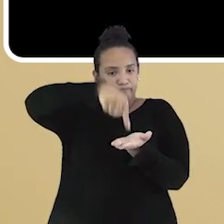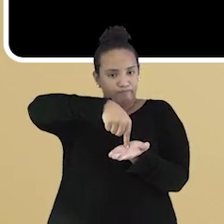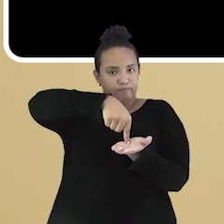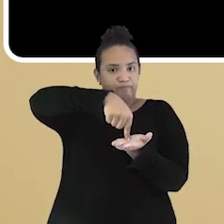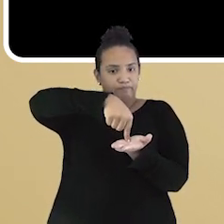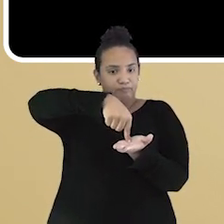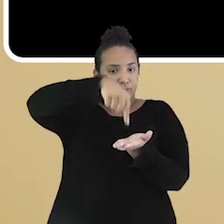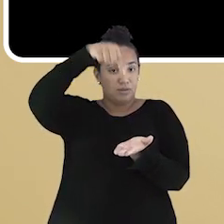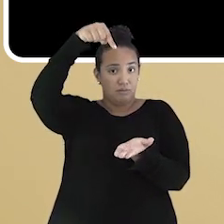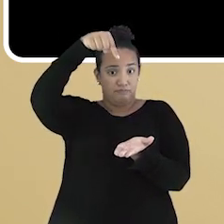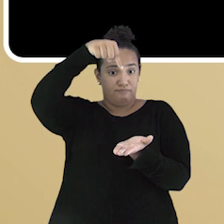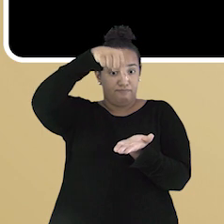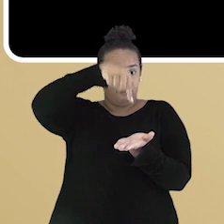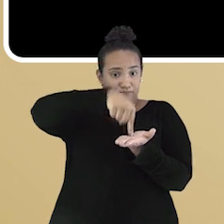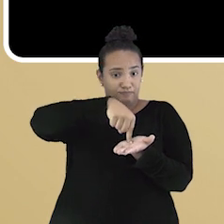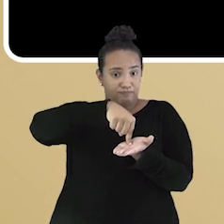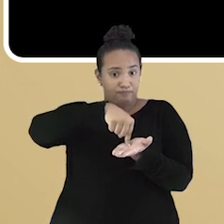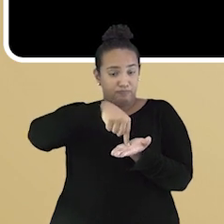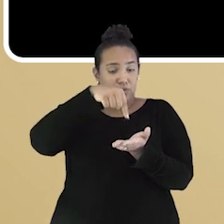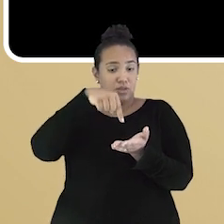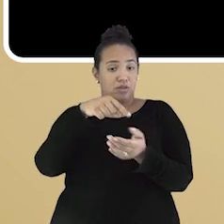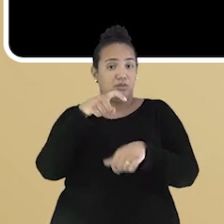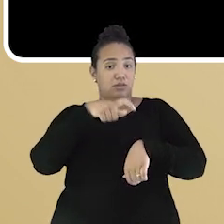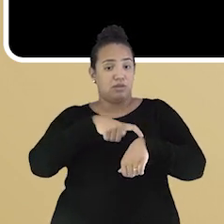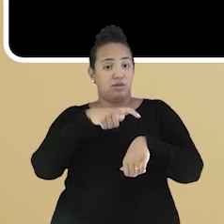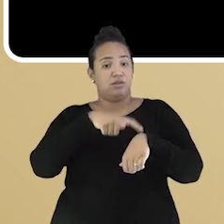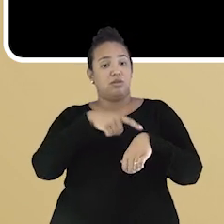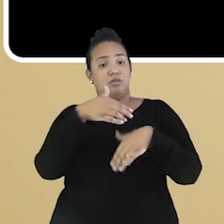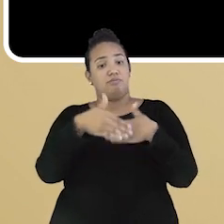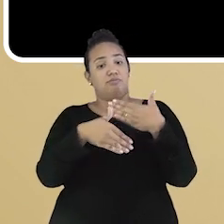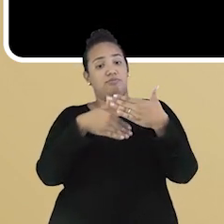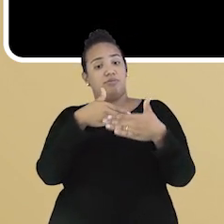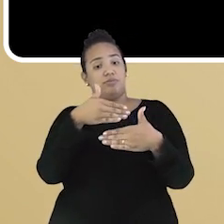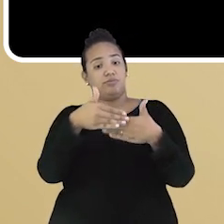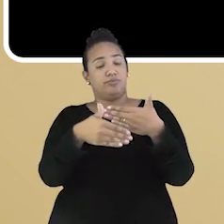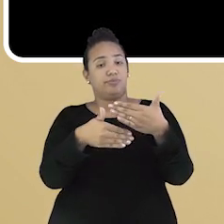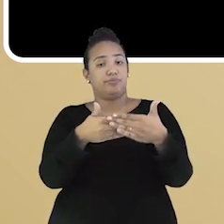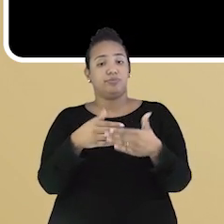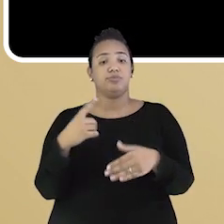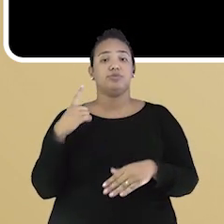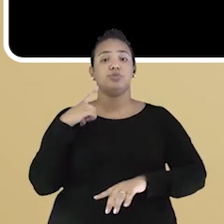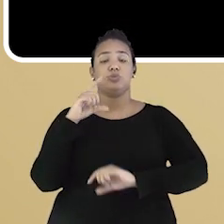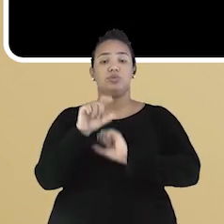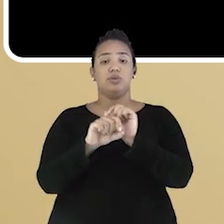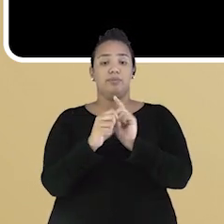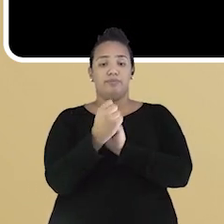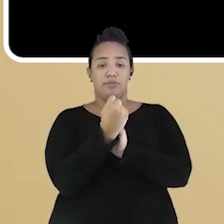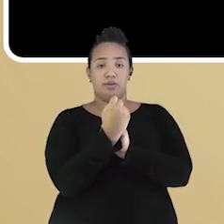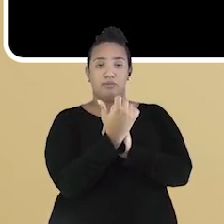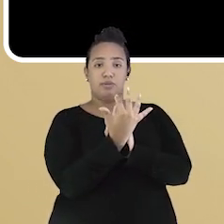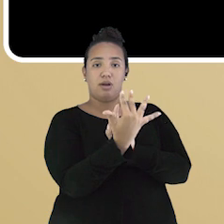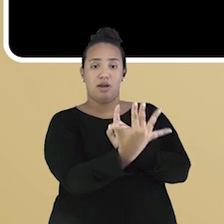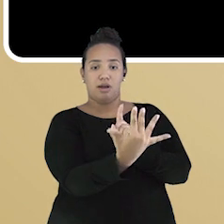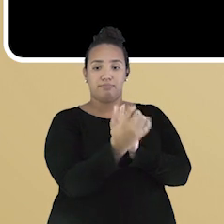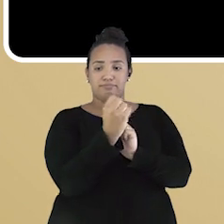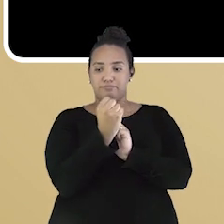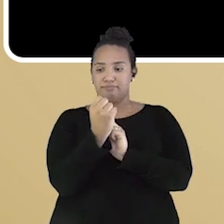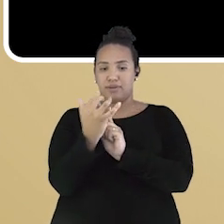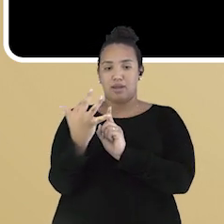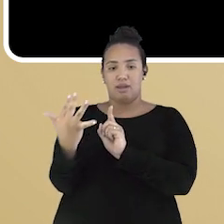na Terra. Essa haste, conforme o tempo ia passando, ia projetando uma sombra. A sombra